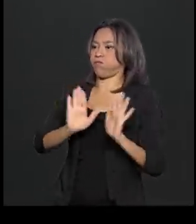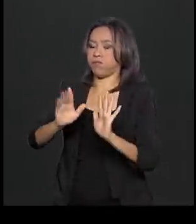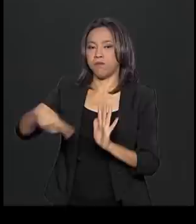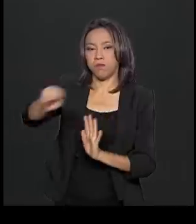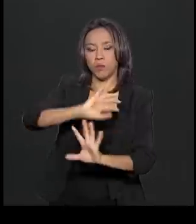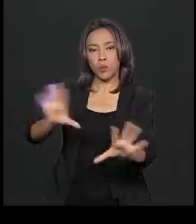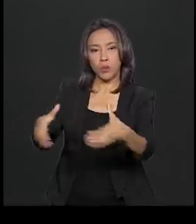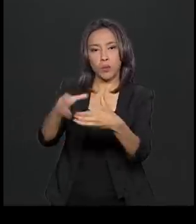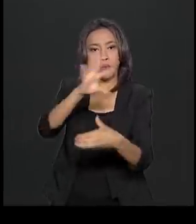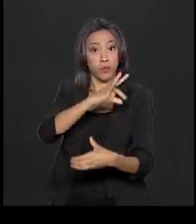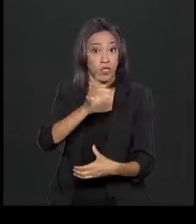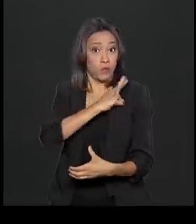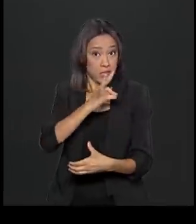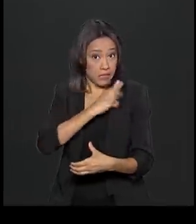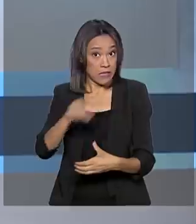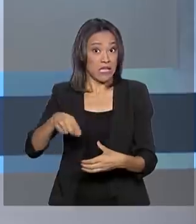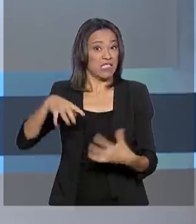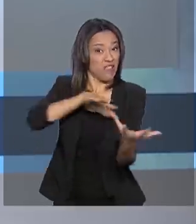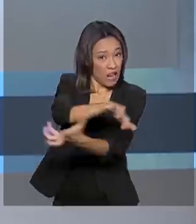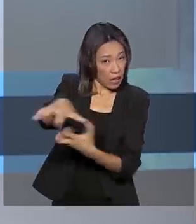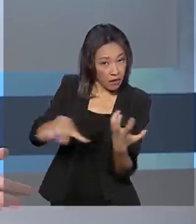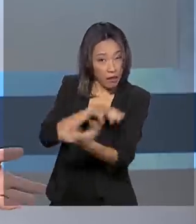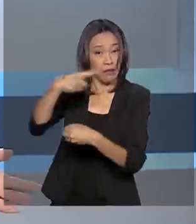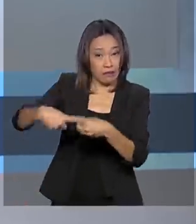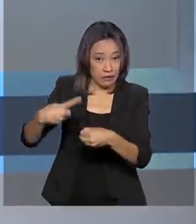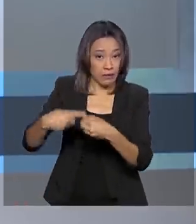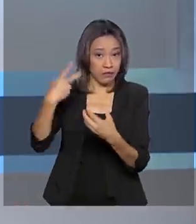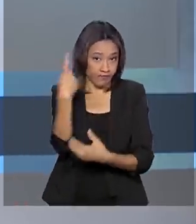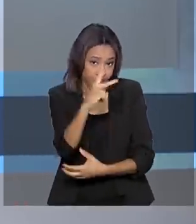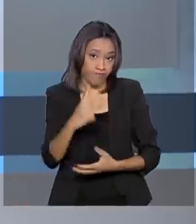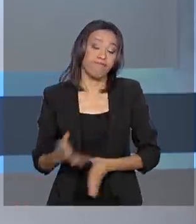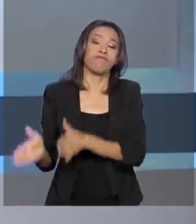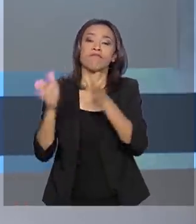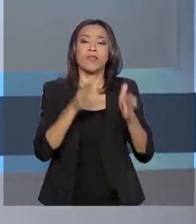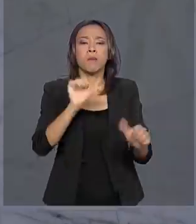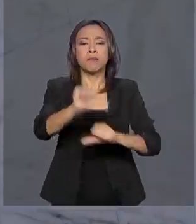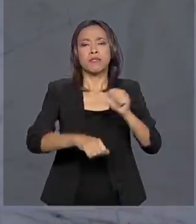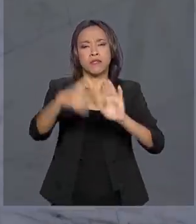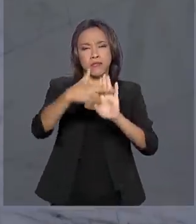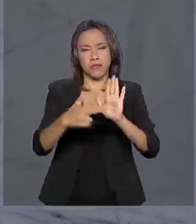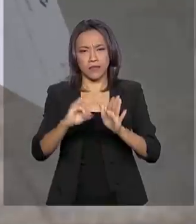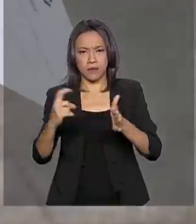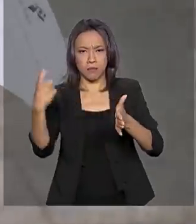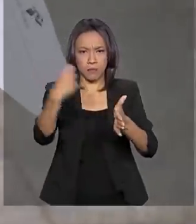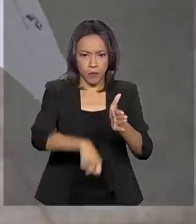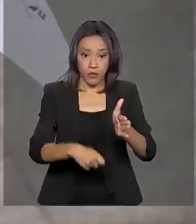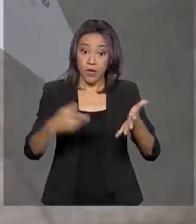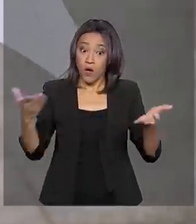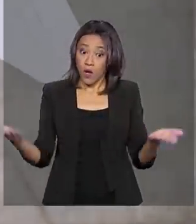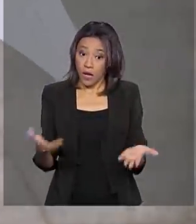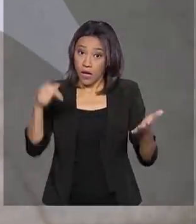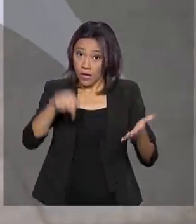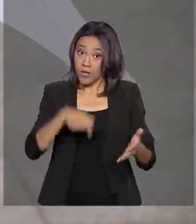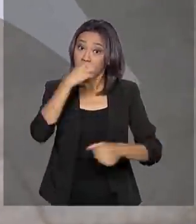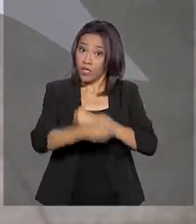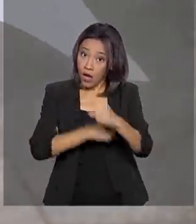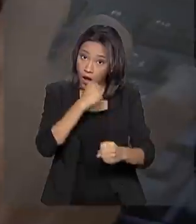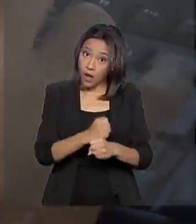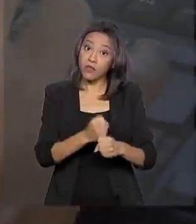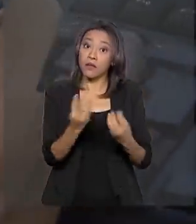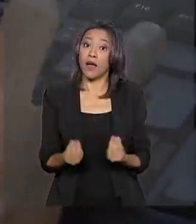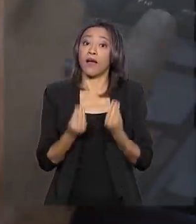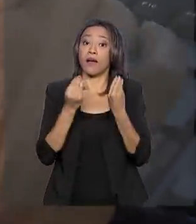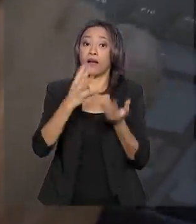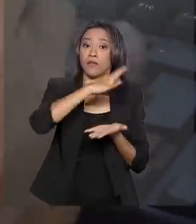militares em greve na cidade de Sobral. Mudança no imposto de renda. Este ano, as restituições serão entre